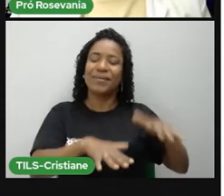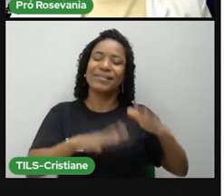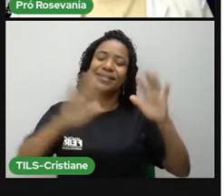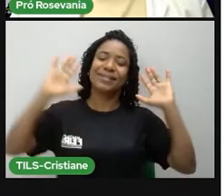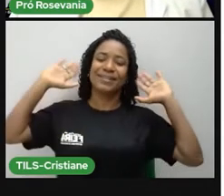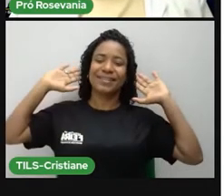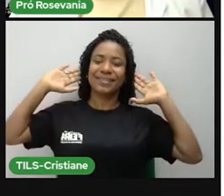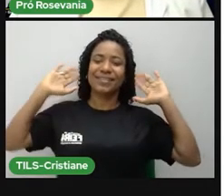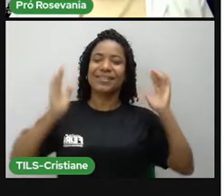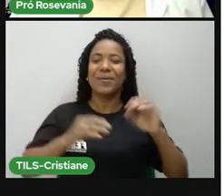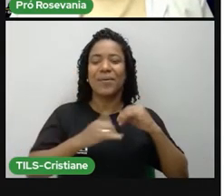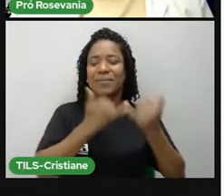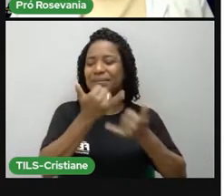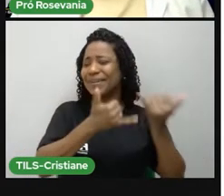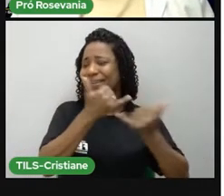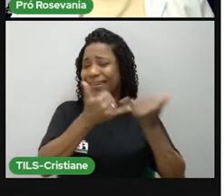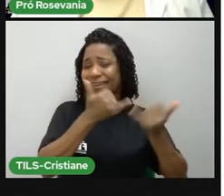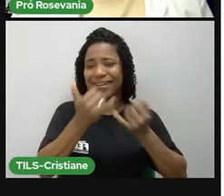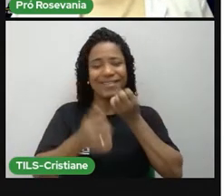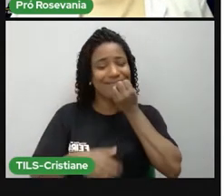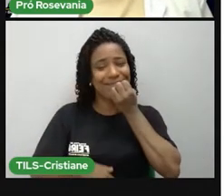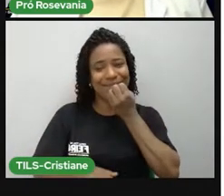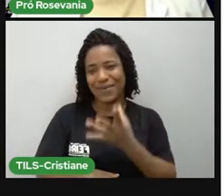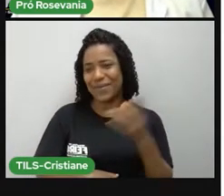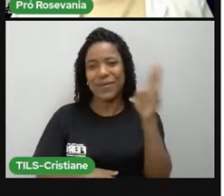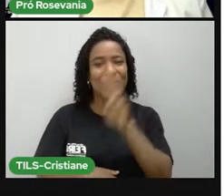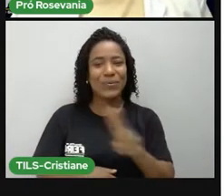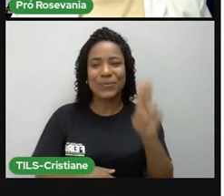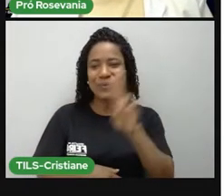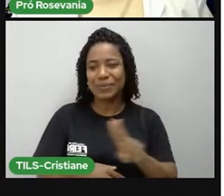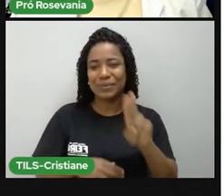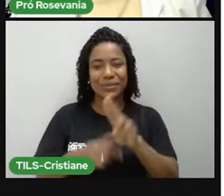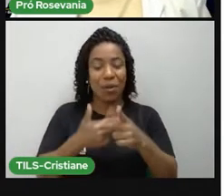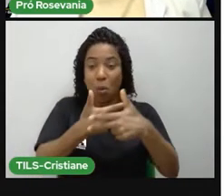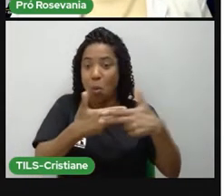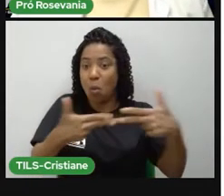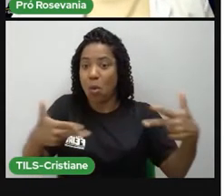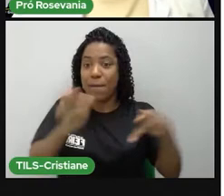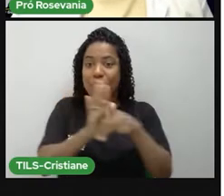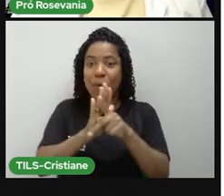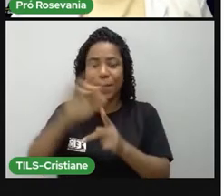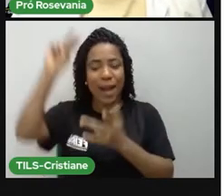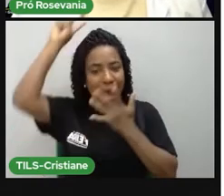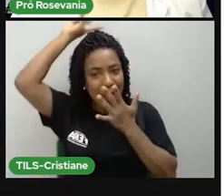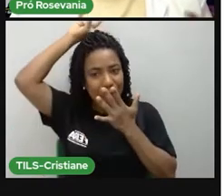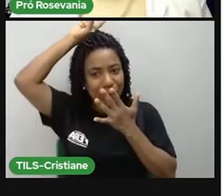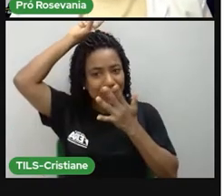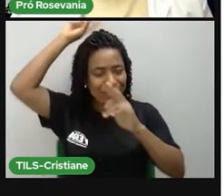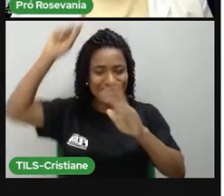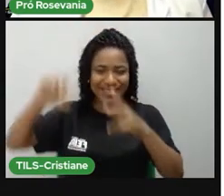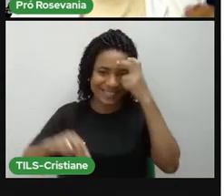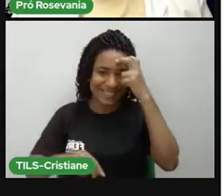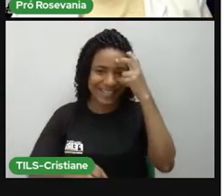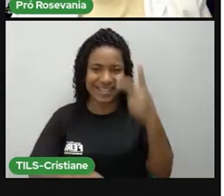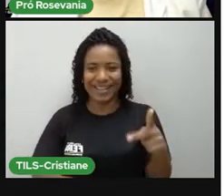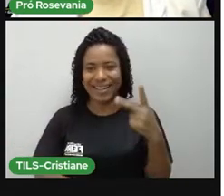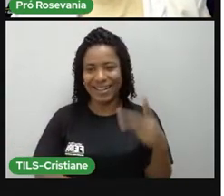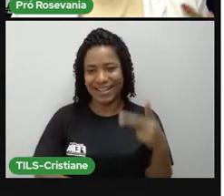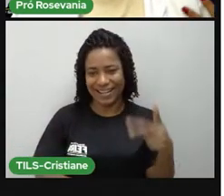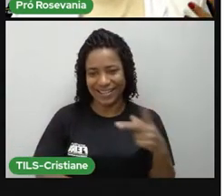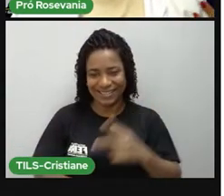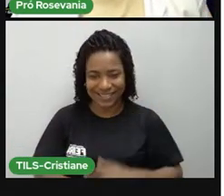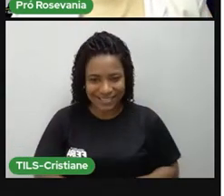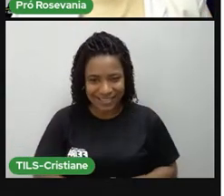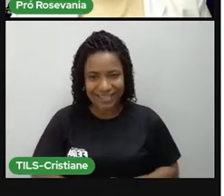para poder brincar. Então, a gente usa muito, muito, muita coisa mesmo, né, da cultura indígena. Claro que a gente foi dando as